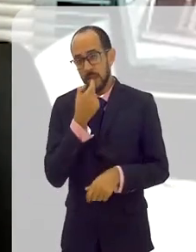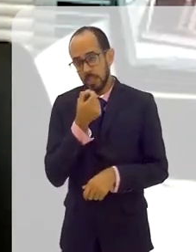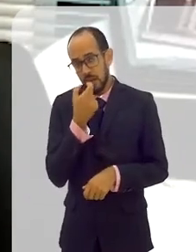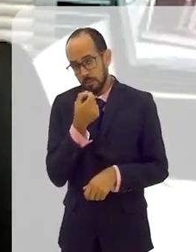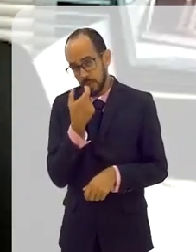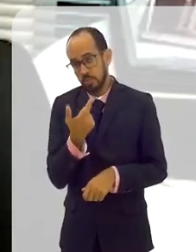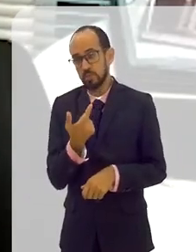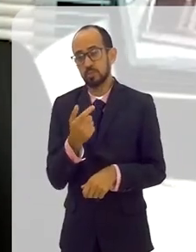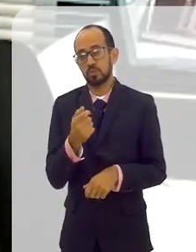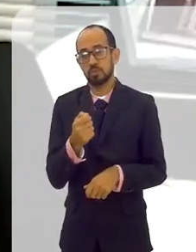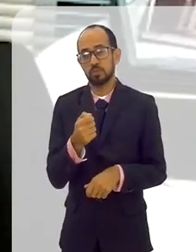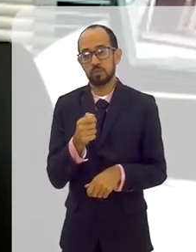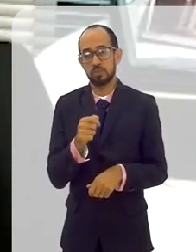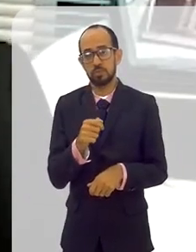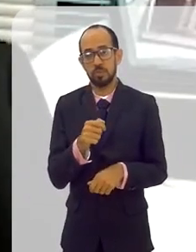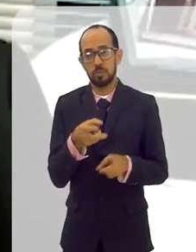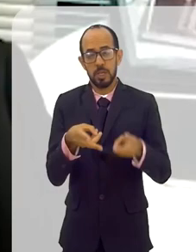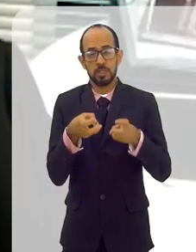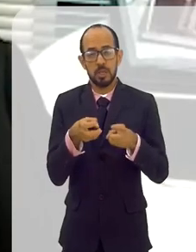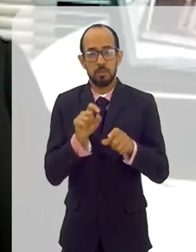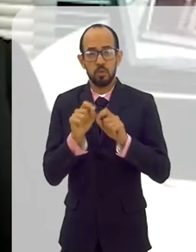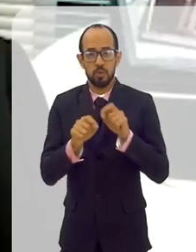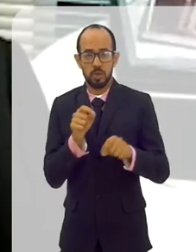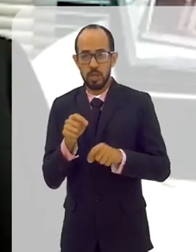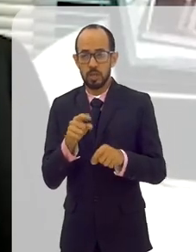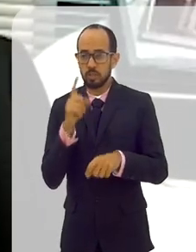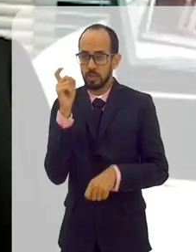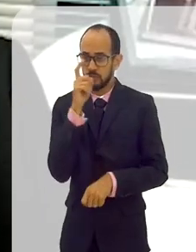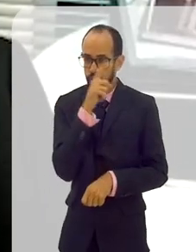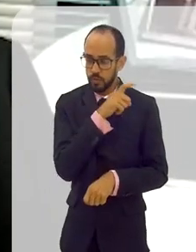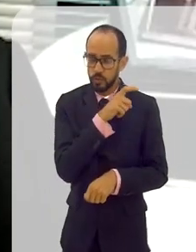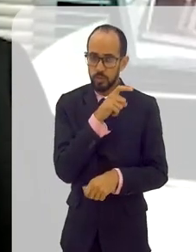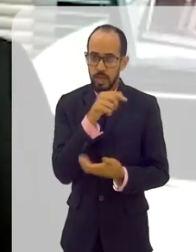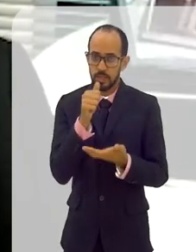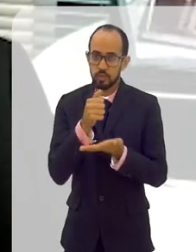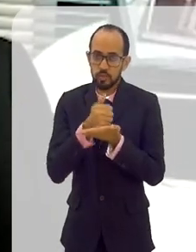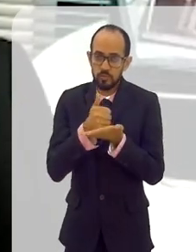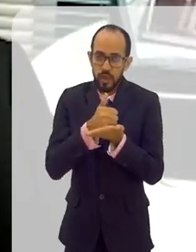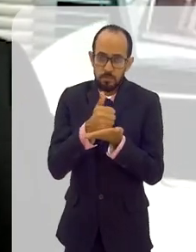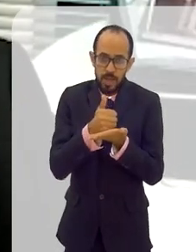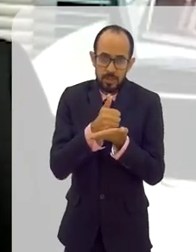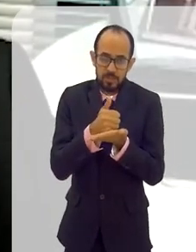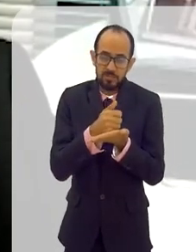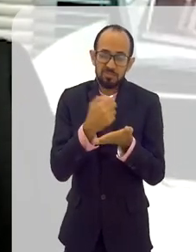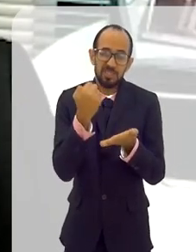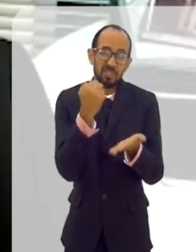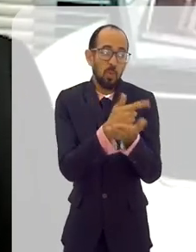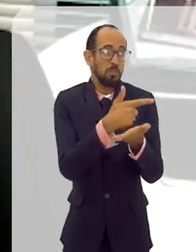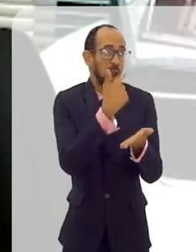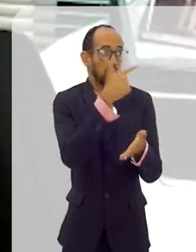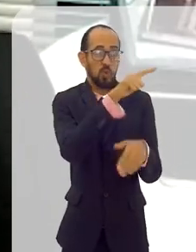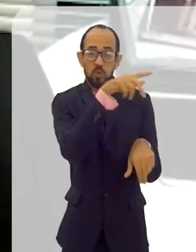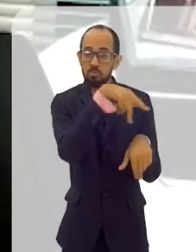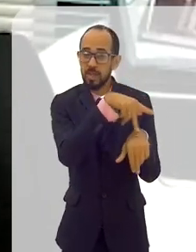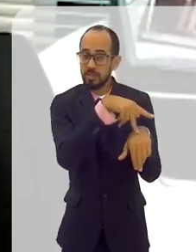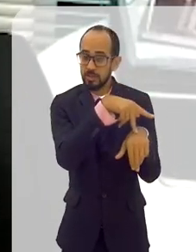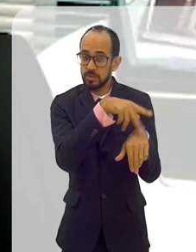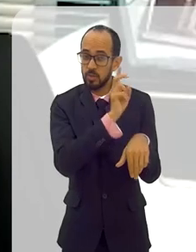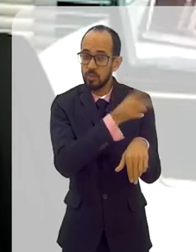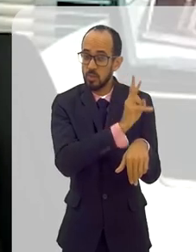insumos hospitalares, medicamentos. veja como tivemos dificuldade com os insumos farmacêuticos que eram